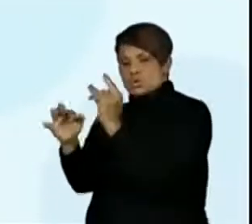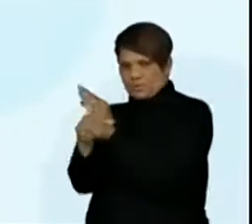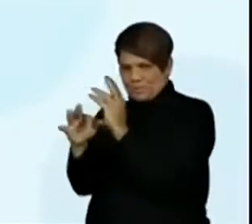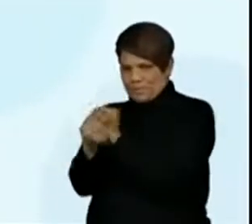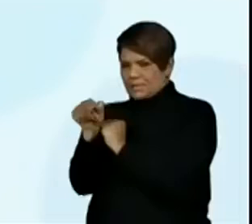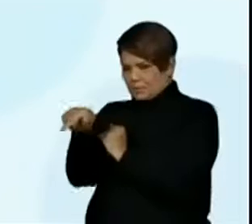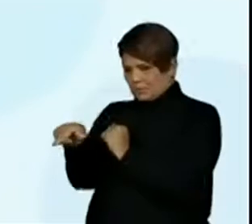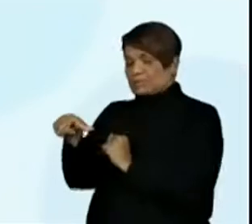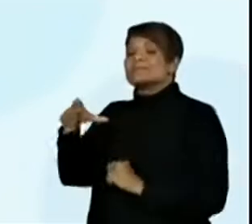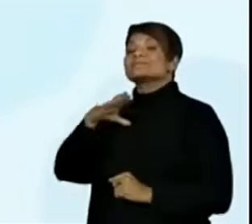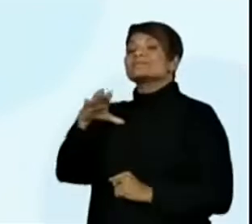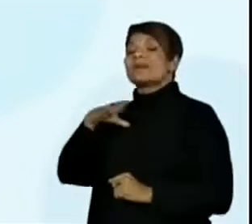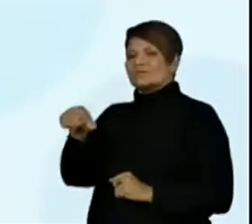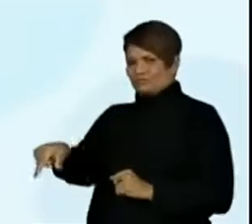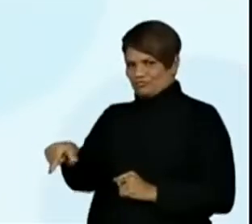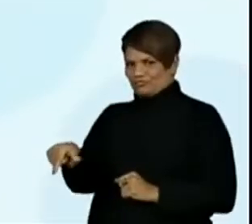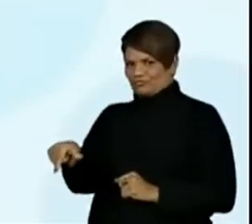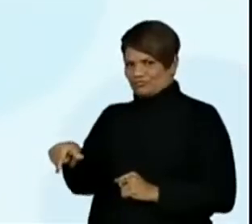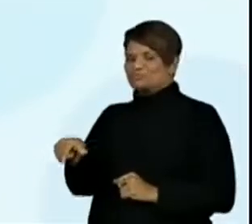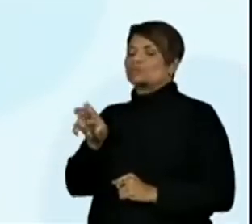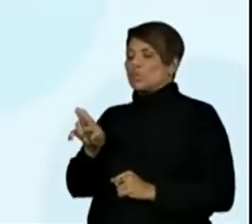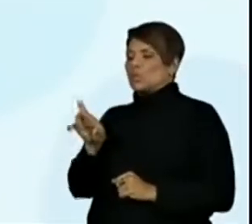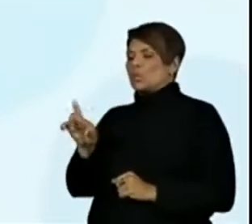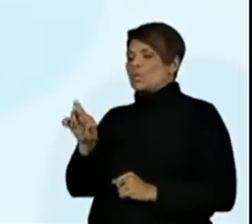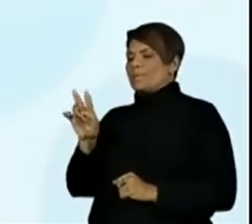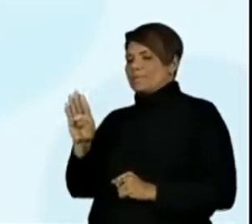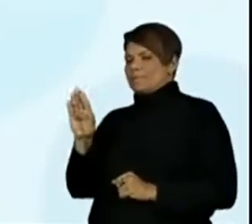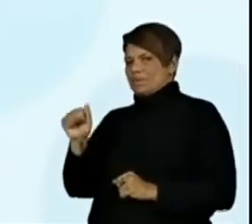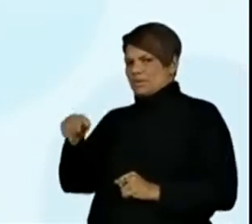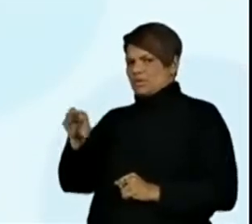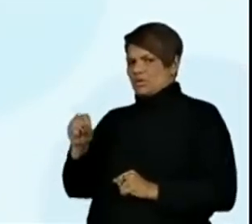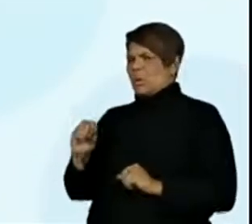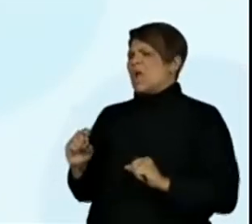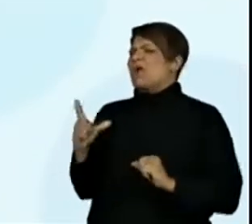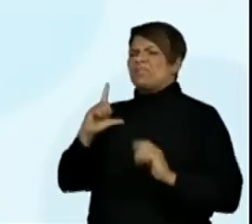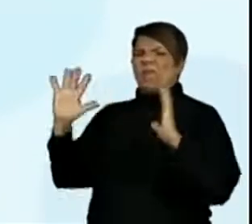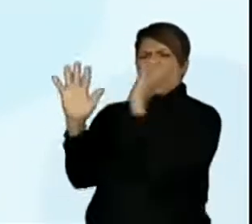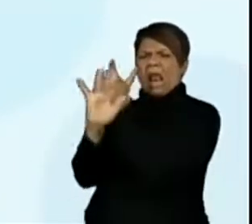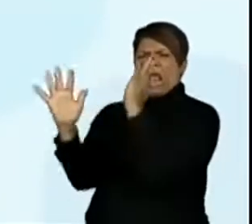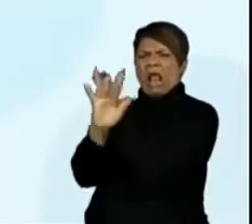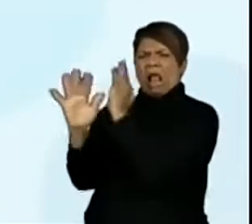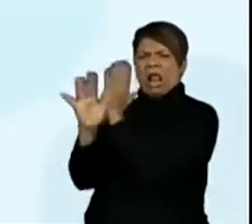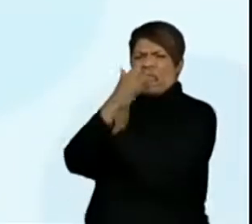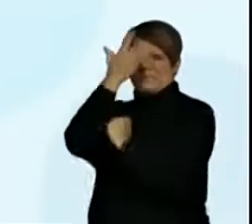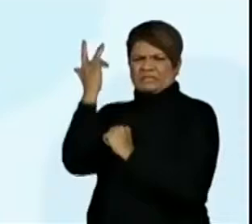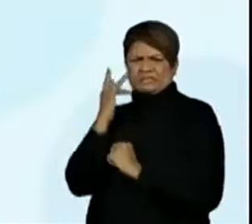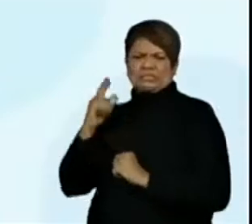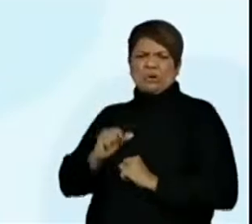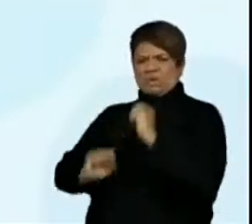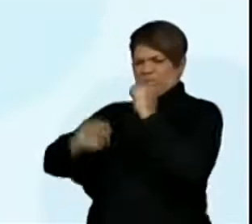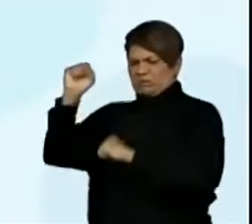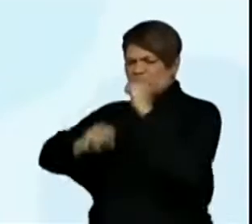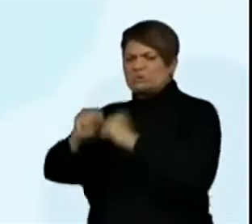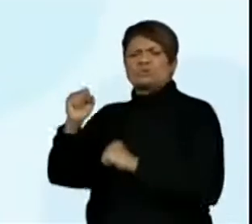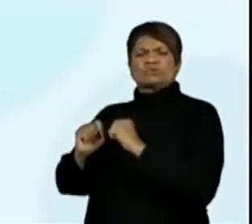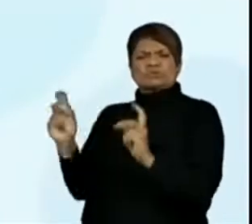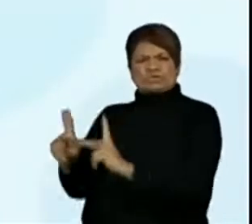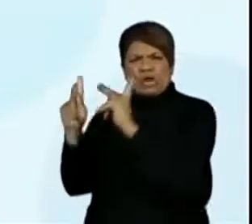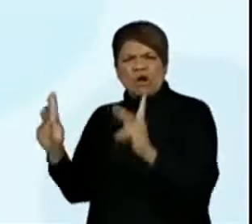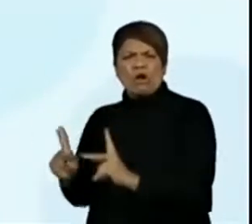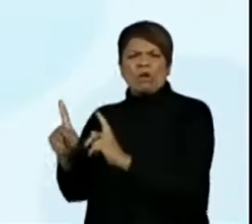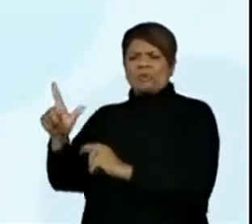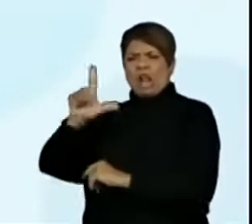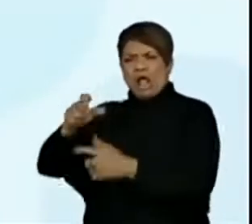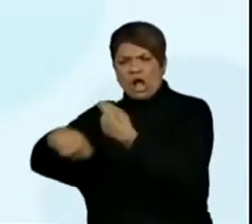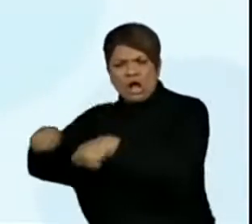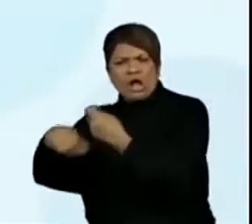são muitas pessoas. Tem aglomeração, indústrias, lojas, shoppings e fábricas.